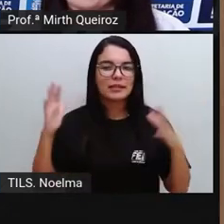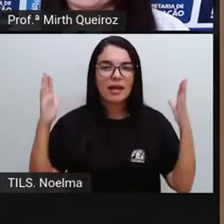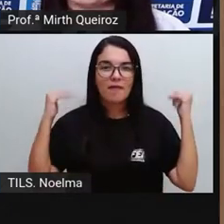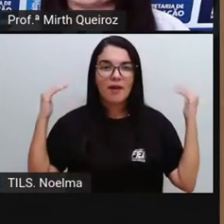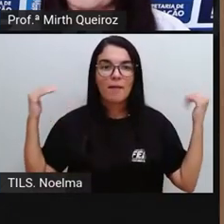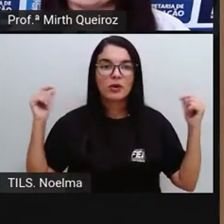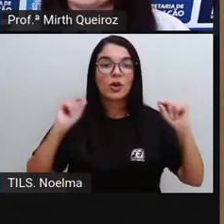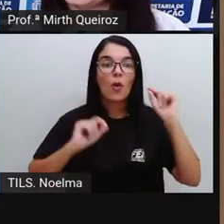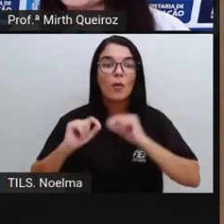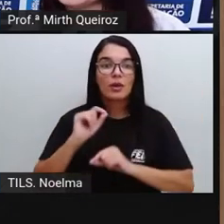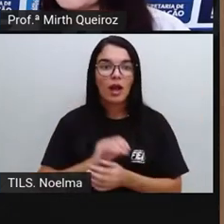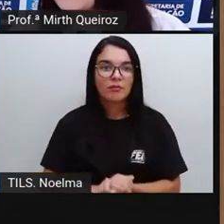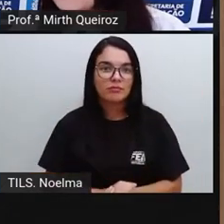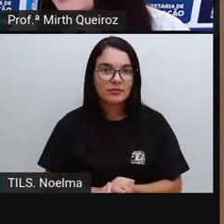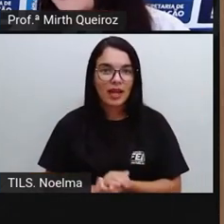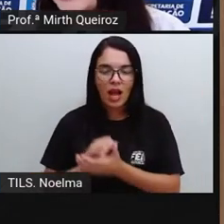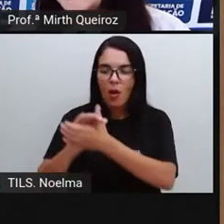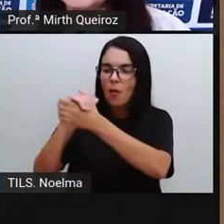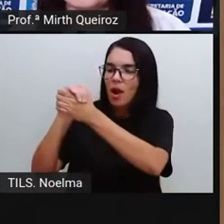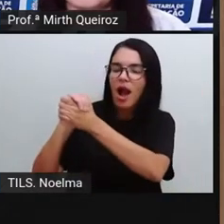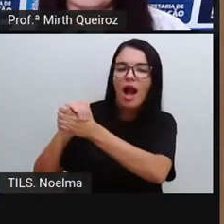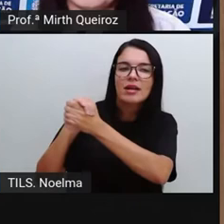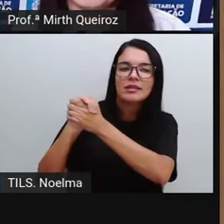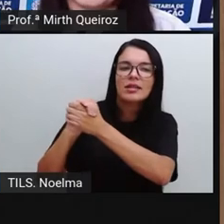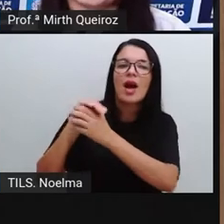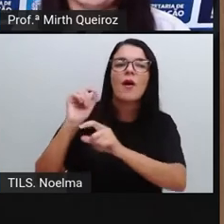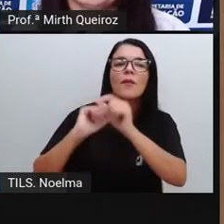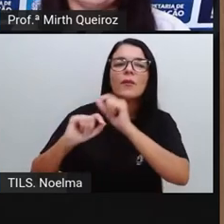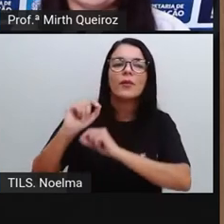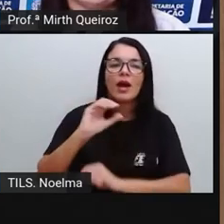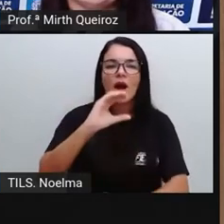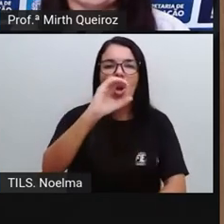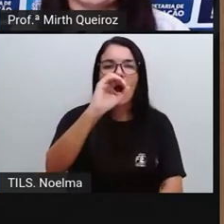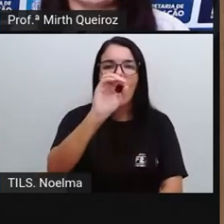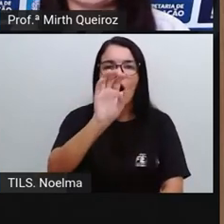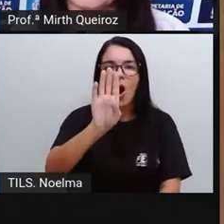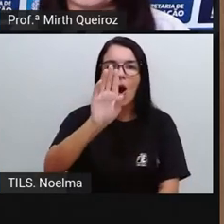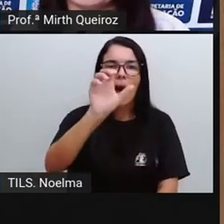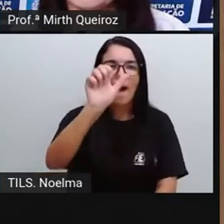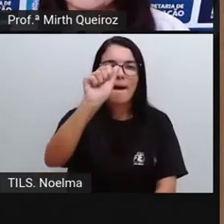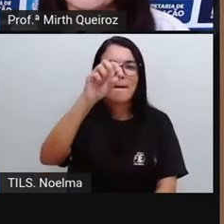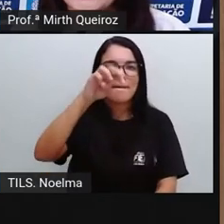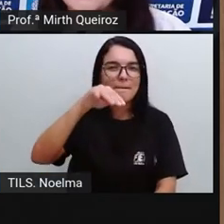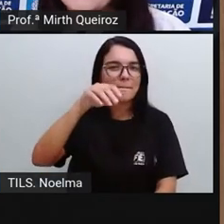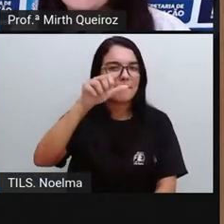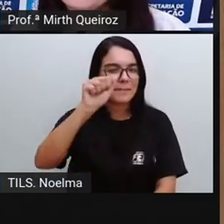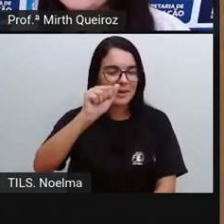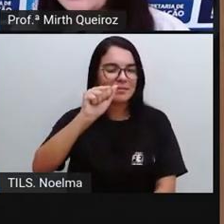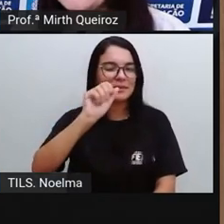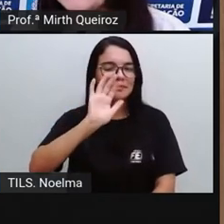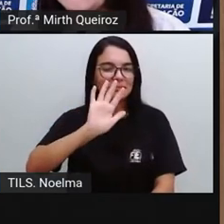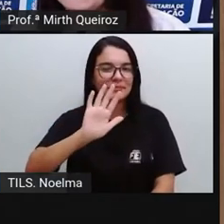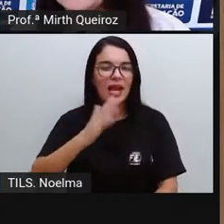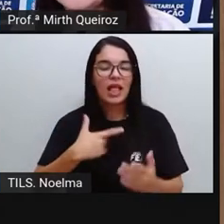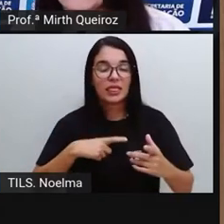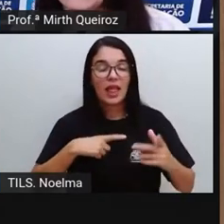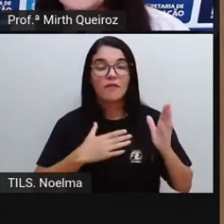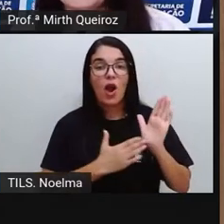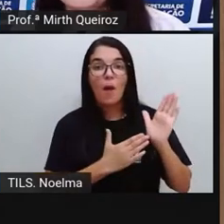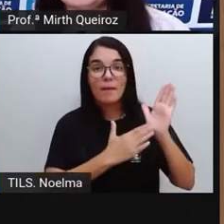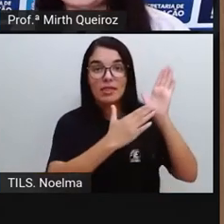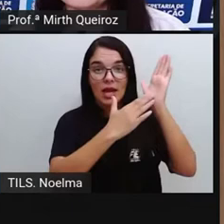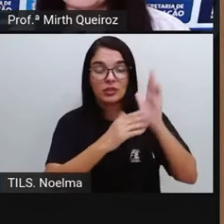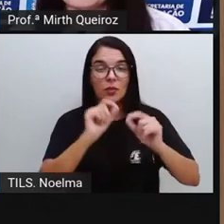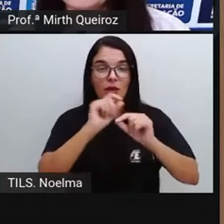o que foi representado pelo casal Obama, né? Que na época era presidente dos Estados Unidos. A homenagem que ele fez a